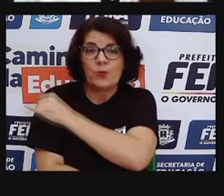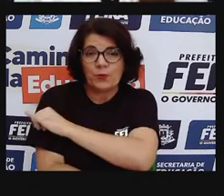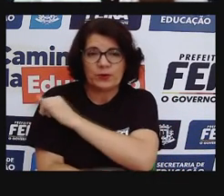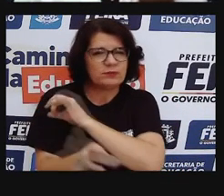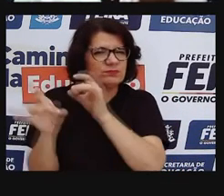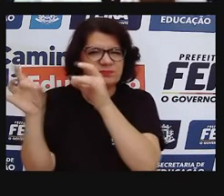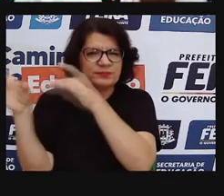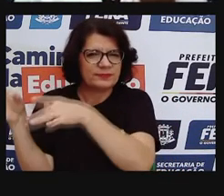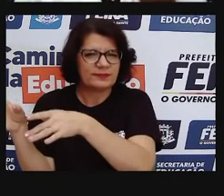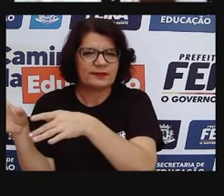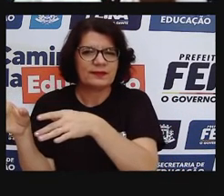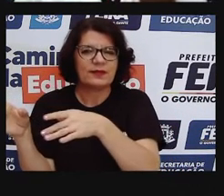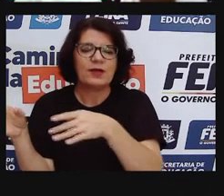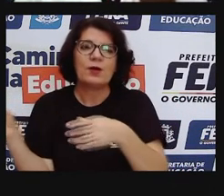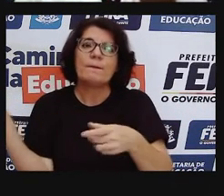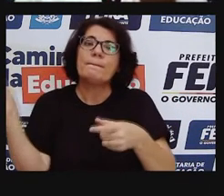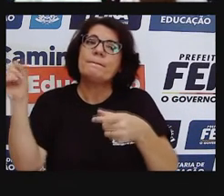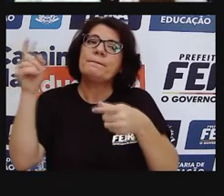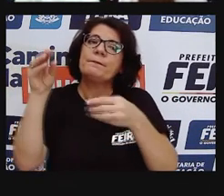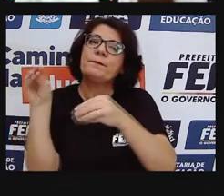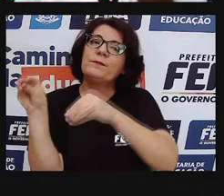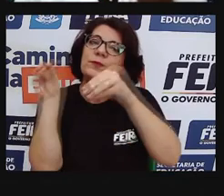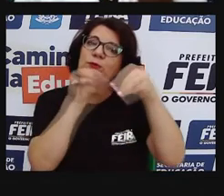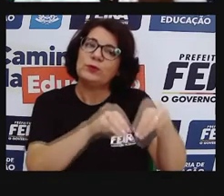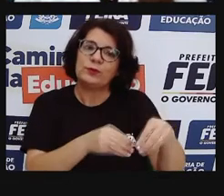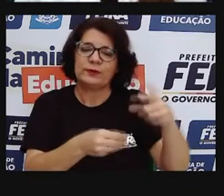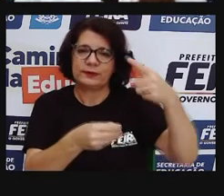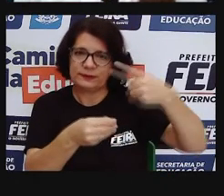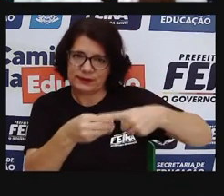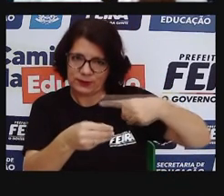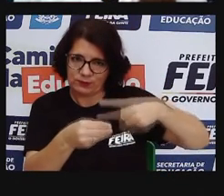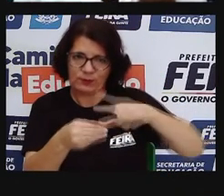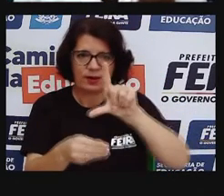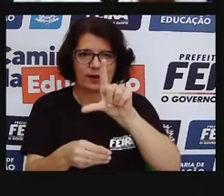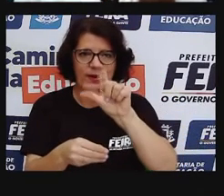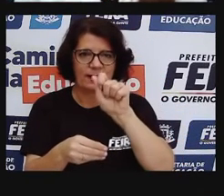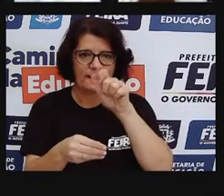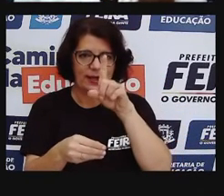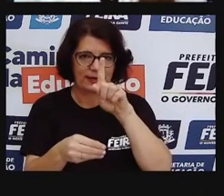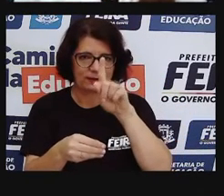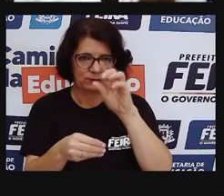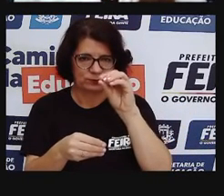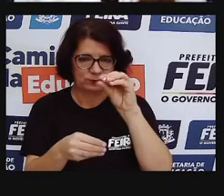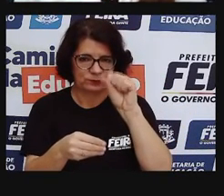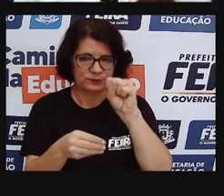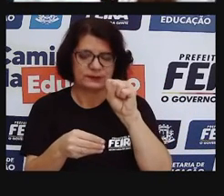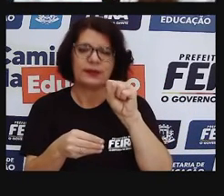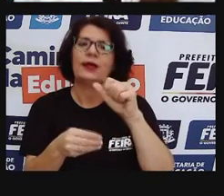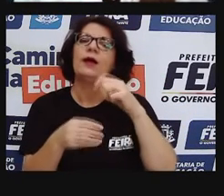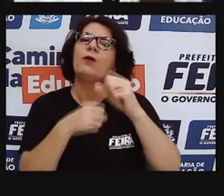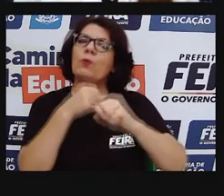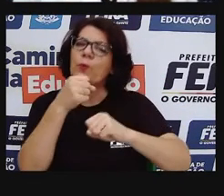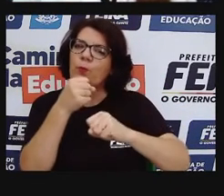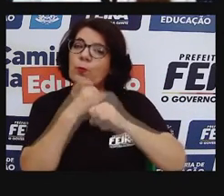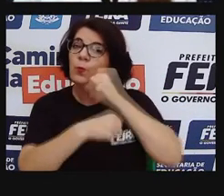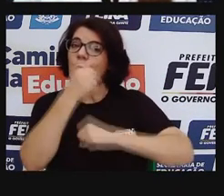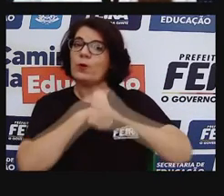beleza natural de Cabo Frio, na região de Lagos. Já em 1986,